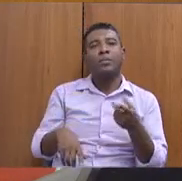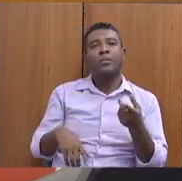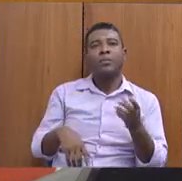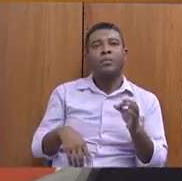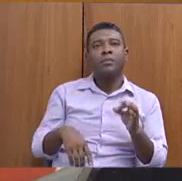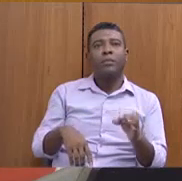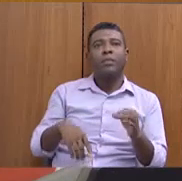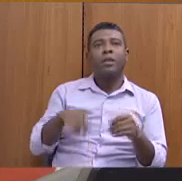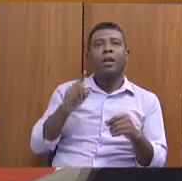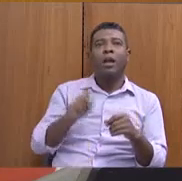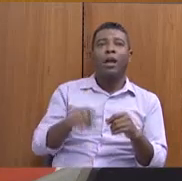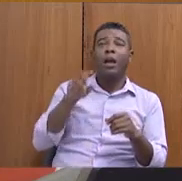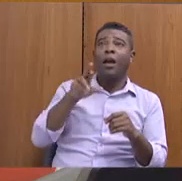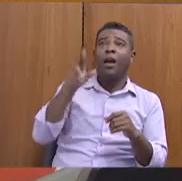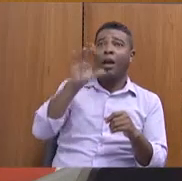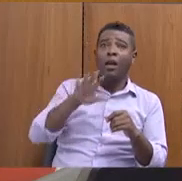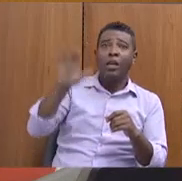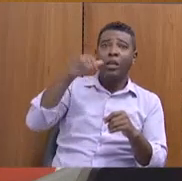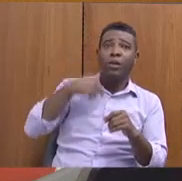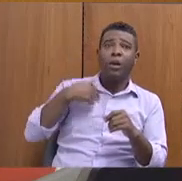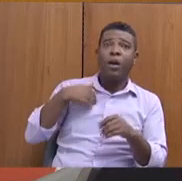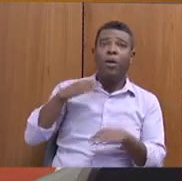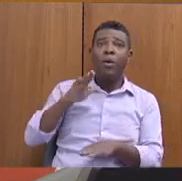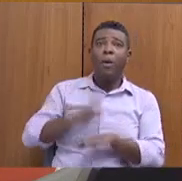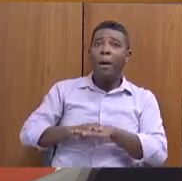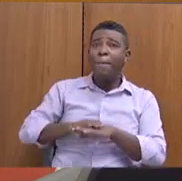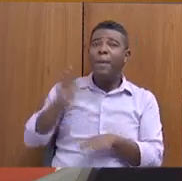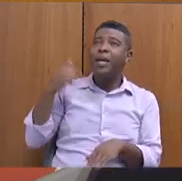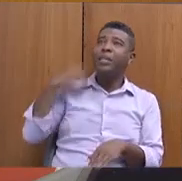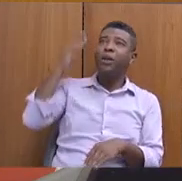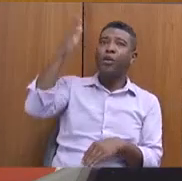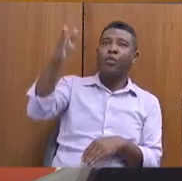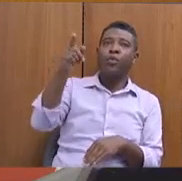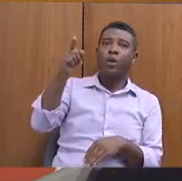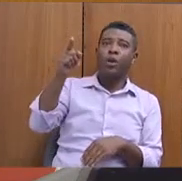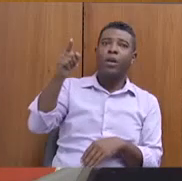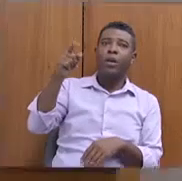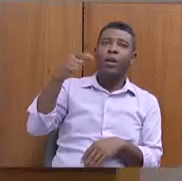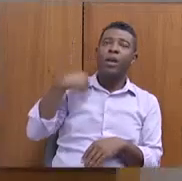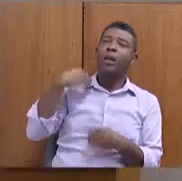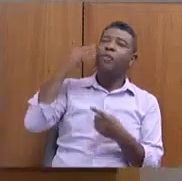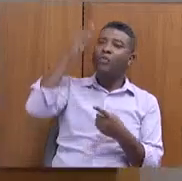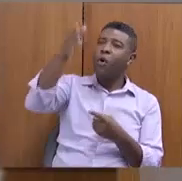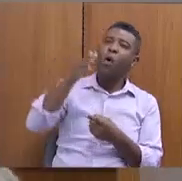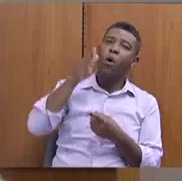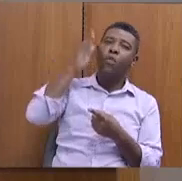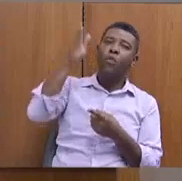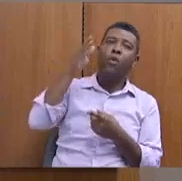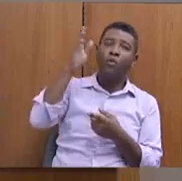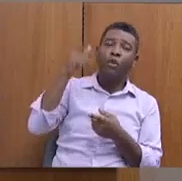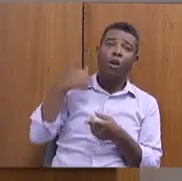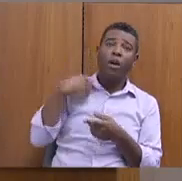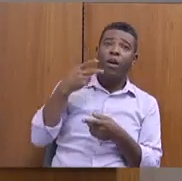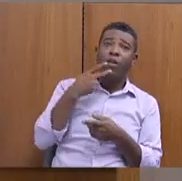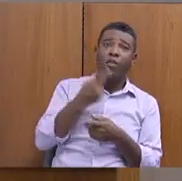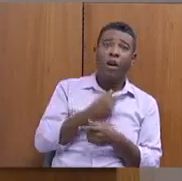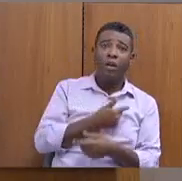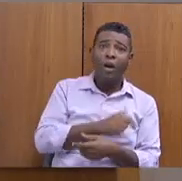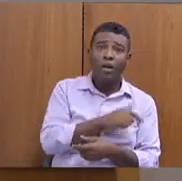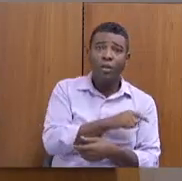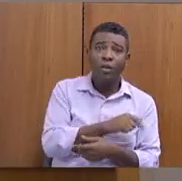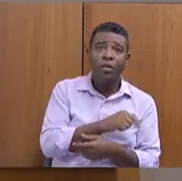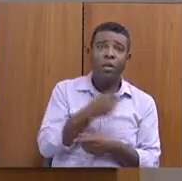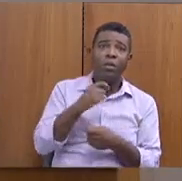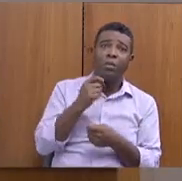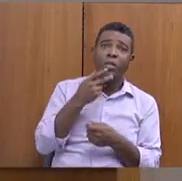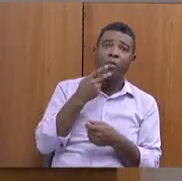região que eu mais fui. Mais fui. É a que mais viajo e tenho ido lá. Que bom. Eu nem posso falar para as outras, não, nem tenho que falar baixinho,